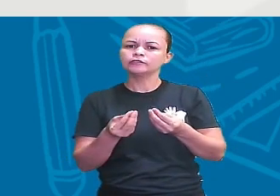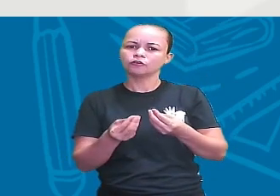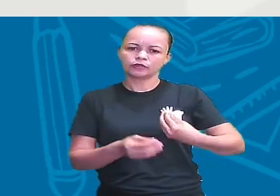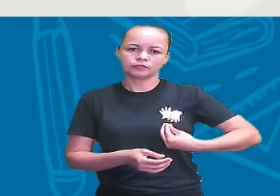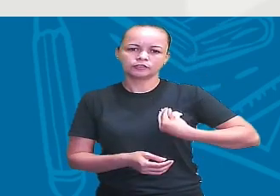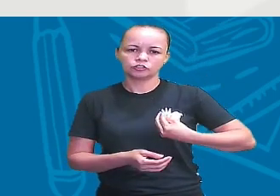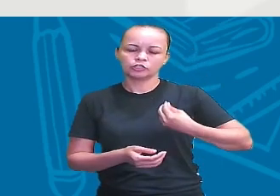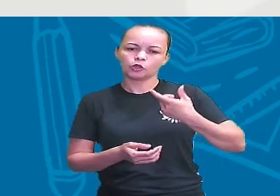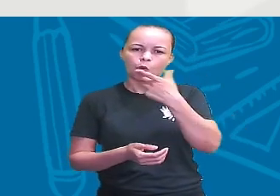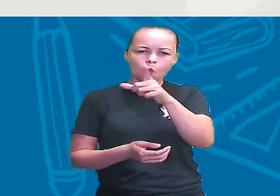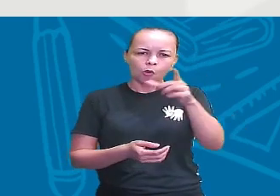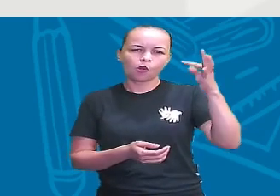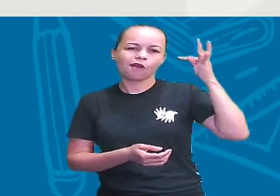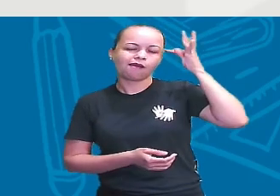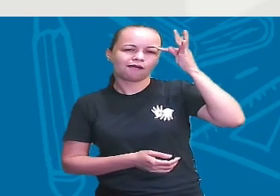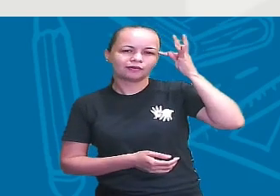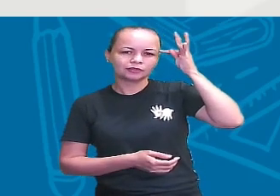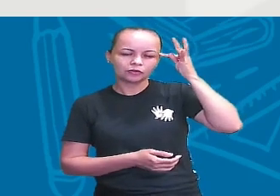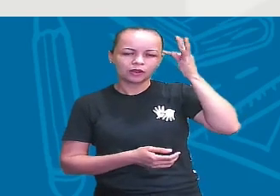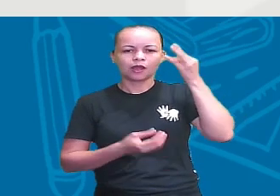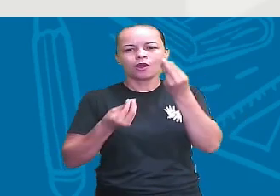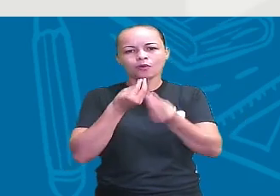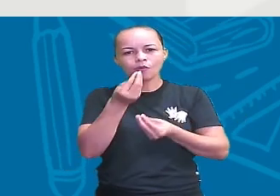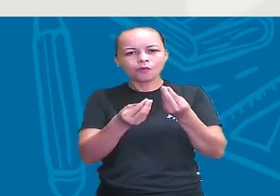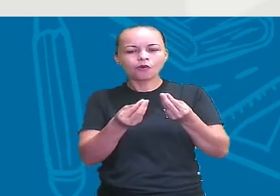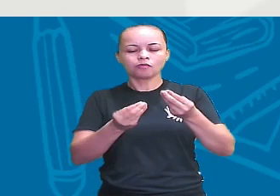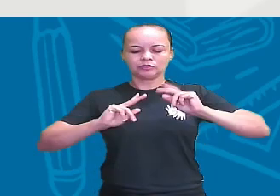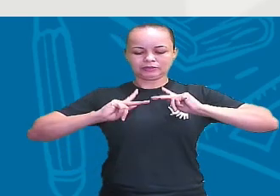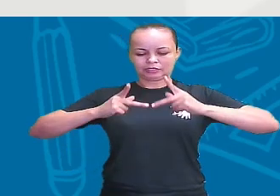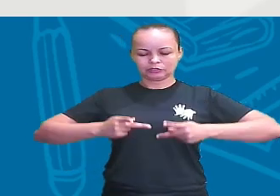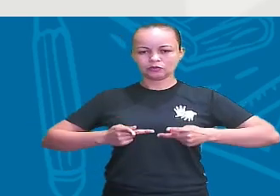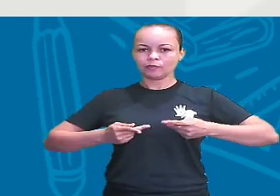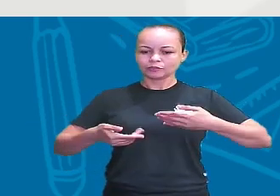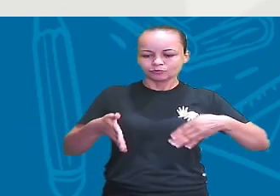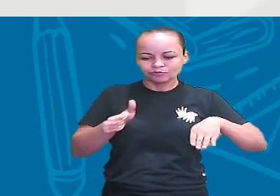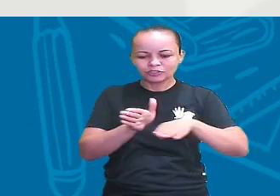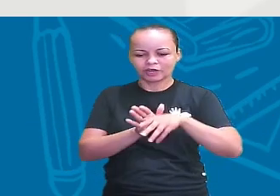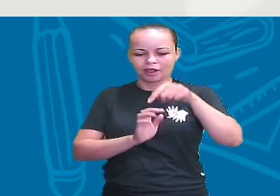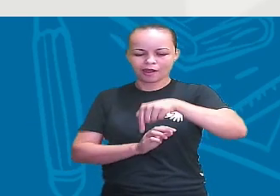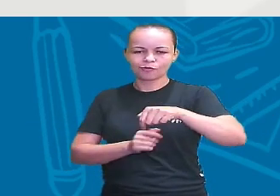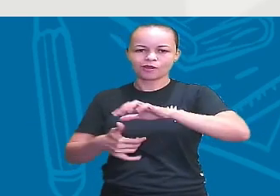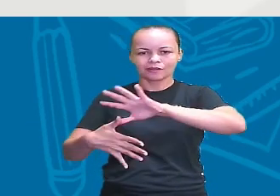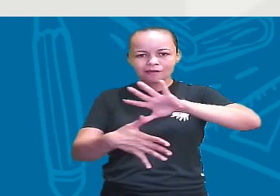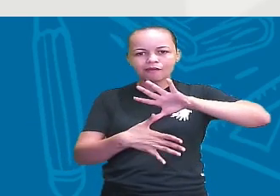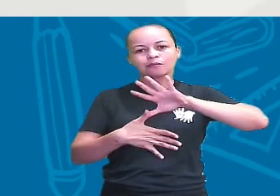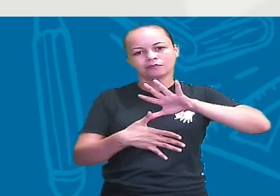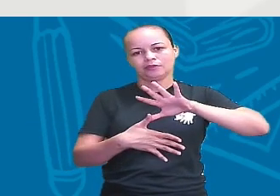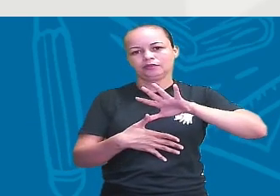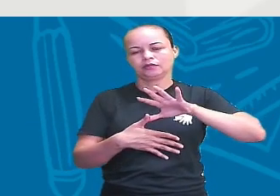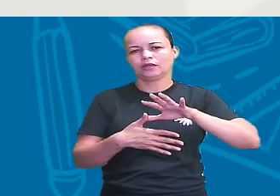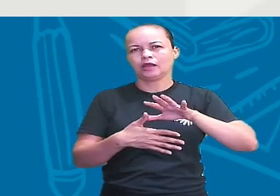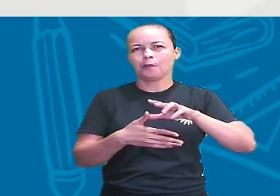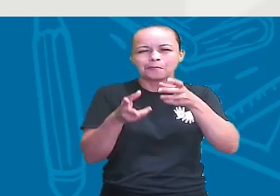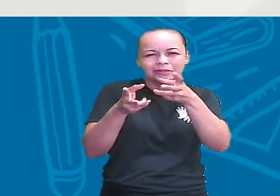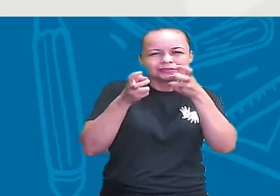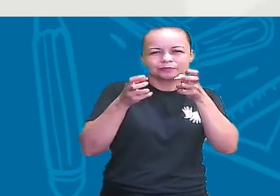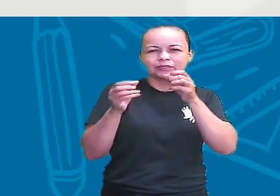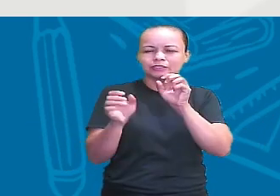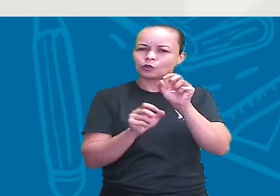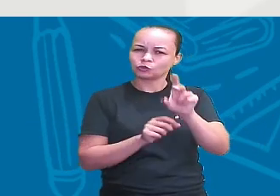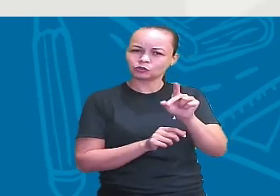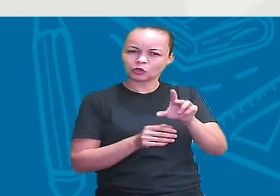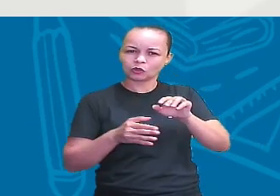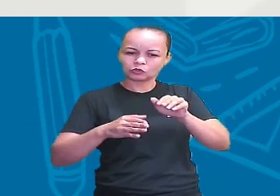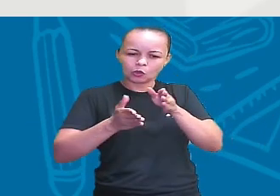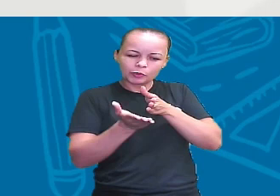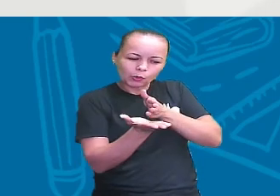teorias de se pensar de como é que esses seres humanos chegaram aqui à América. Começa a perceber que não só foi pela via do Estreito de Bering, não